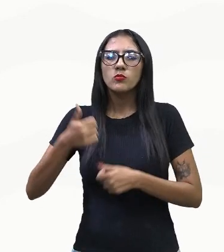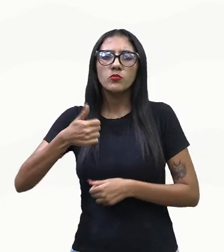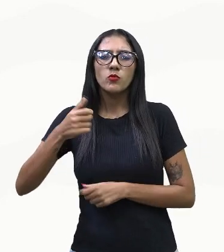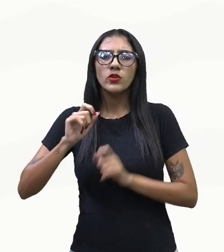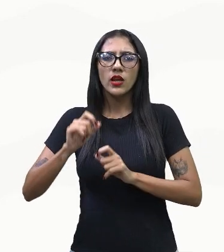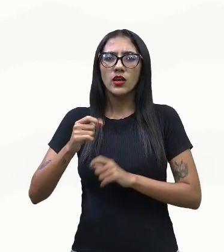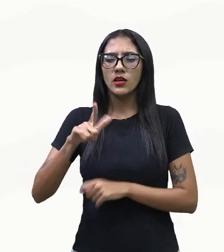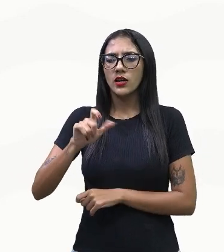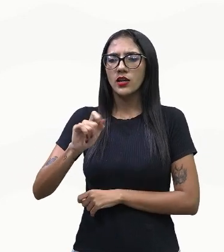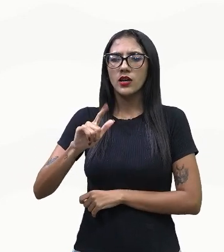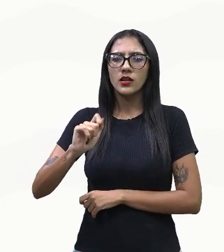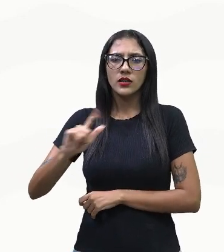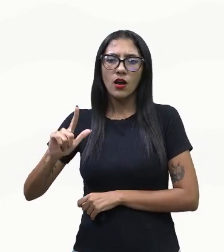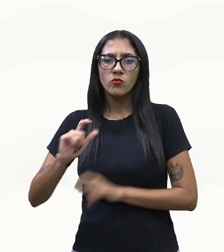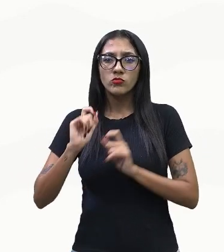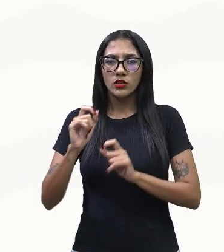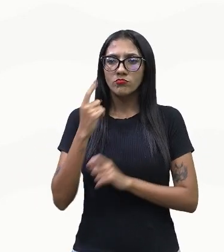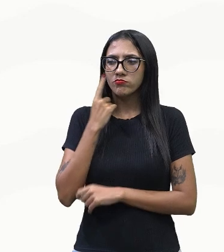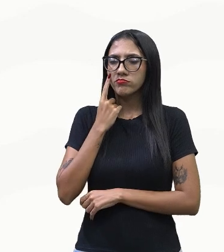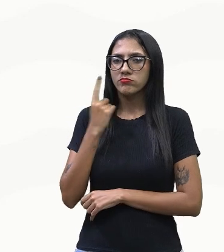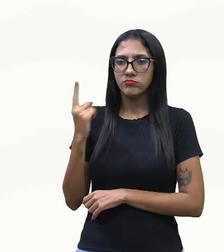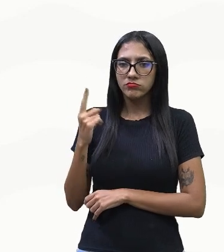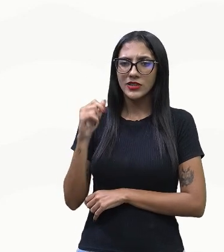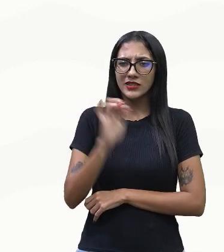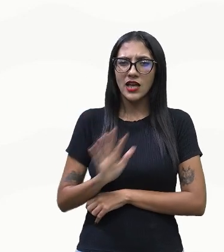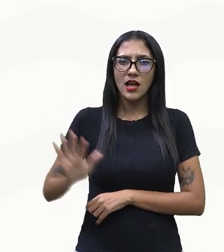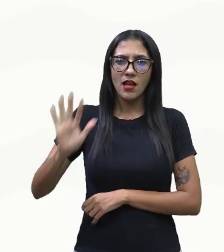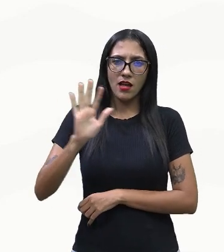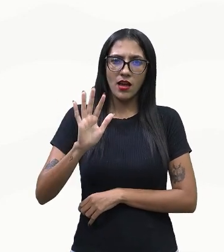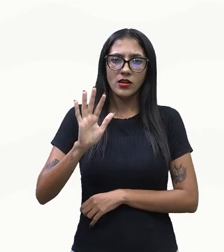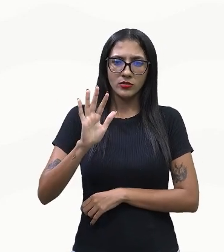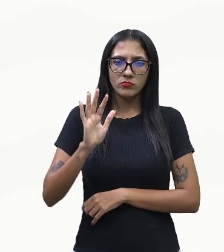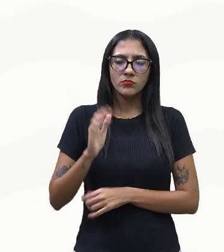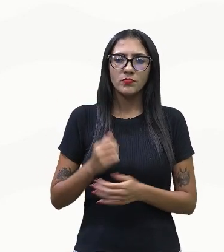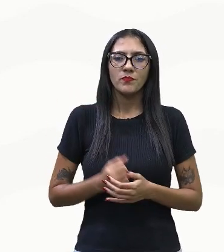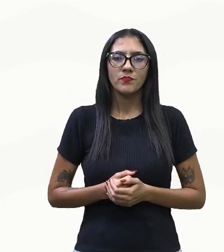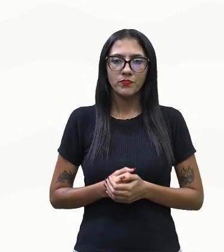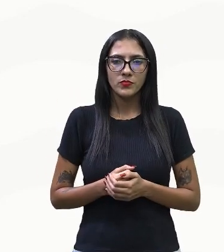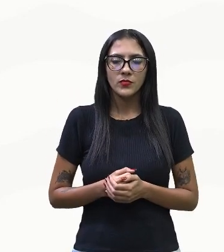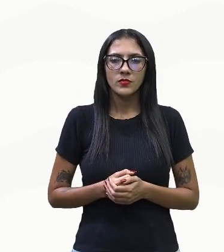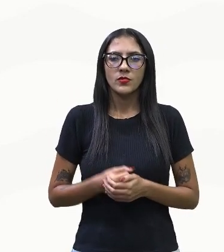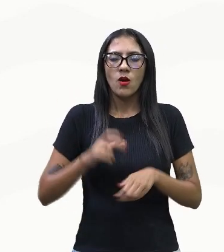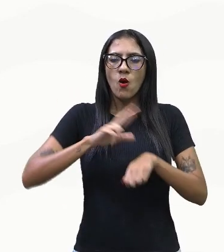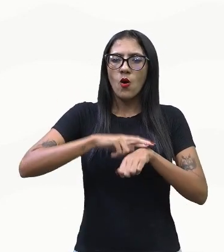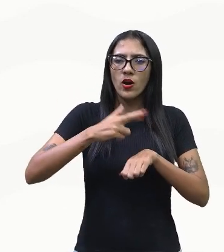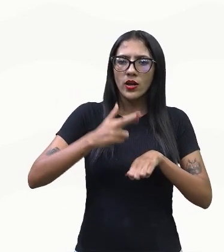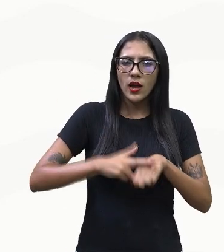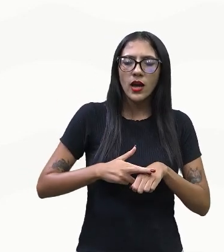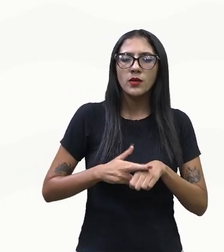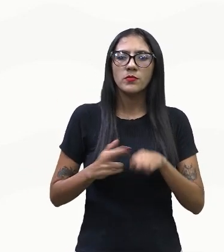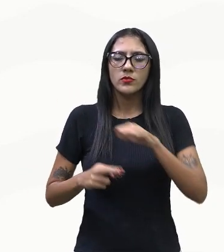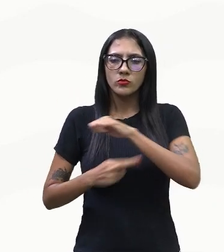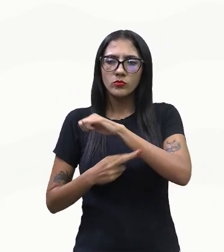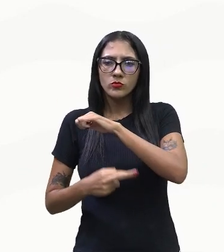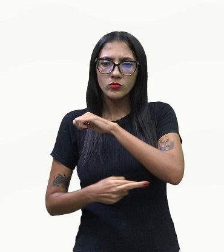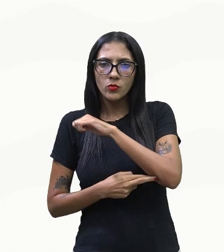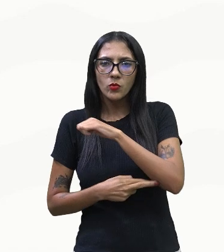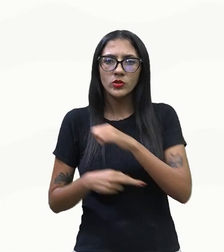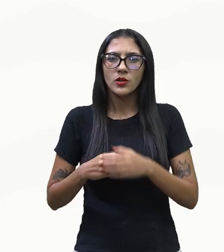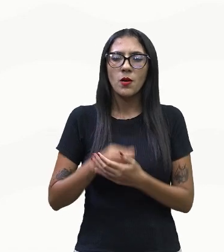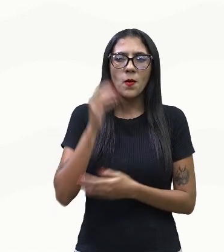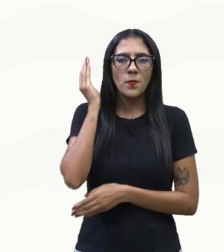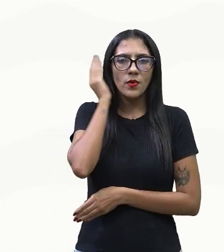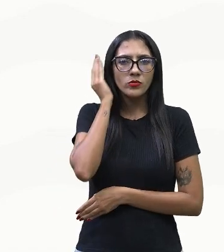falando de todo esse espaço aqui. Então, tudo que vocês estão vendo, de Roraima, Amapá, Amazonas, Acre, Mato